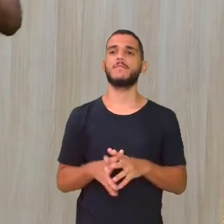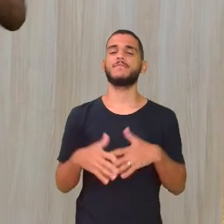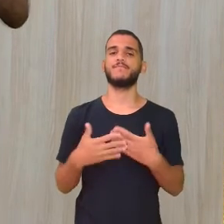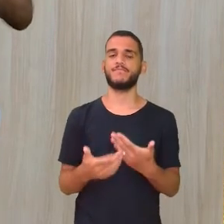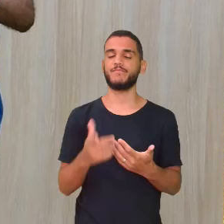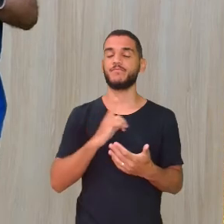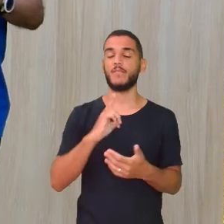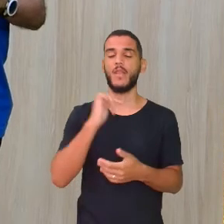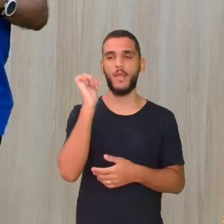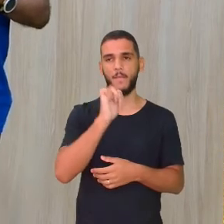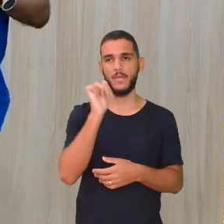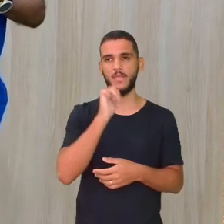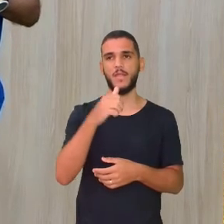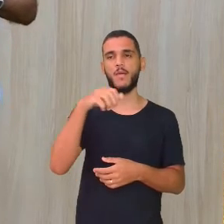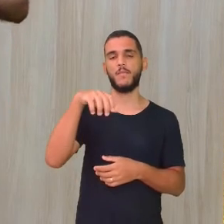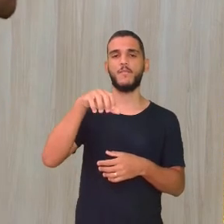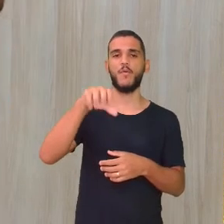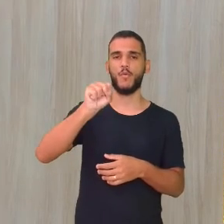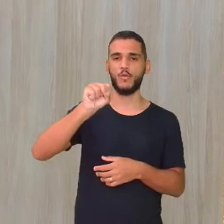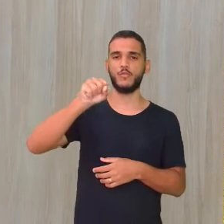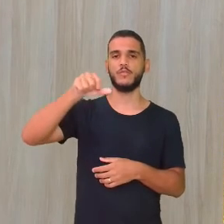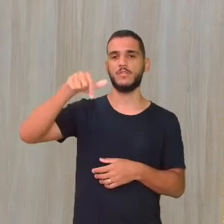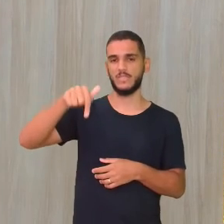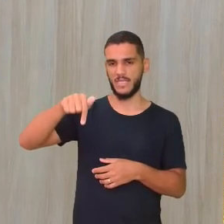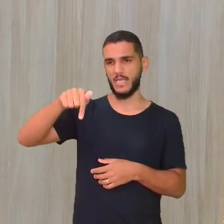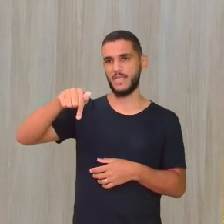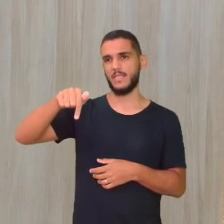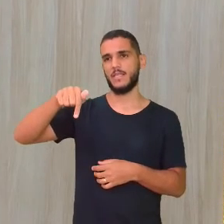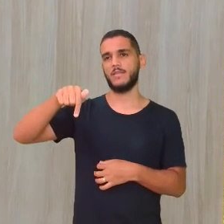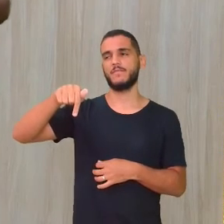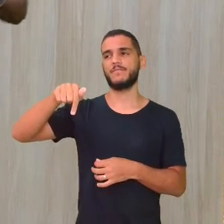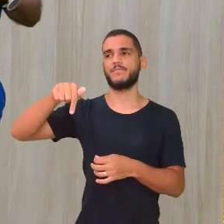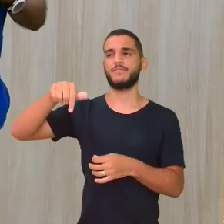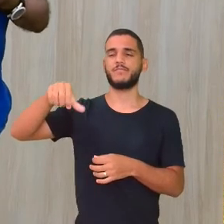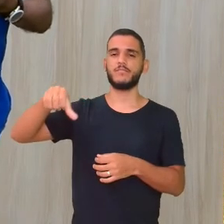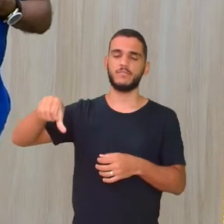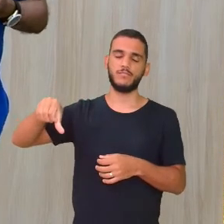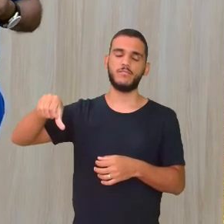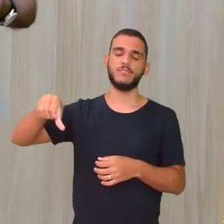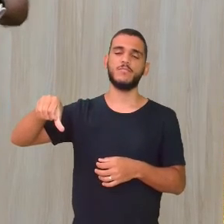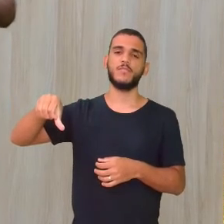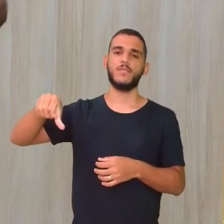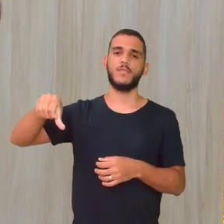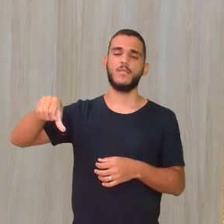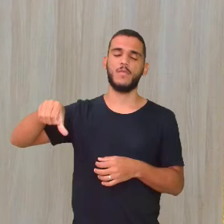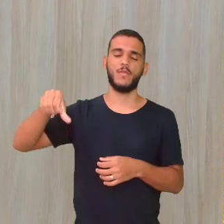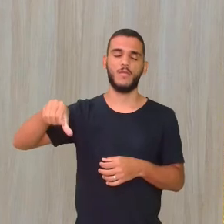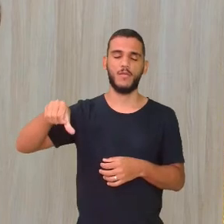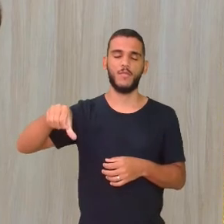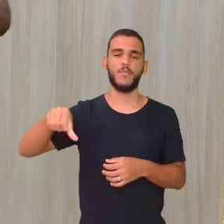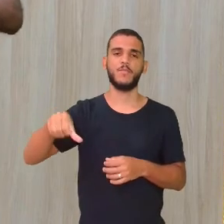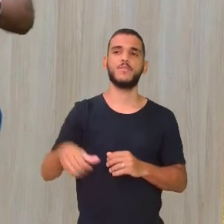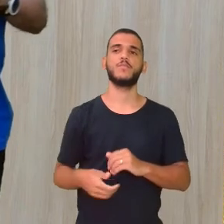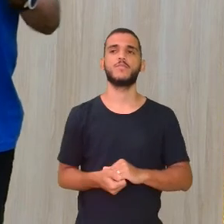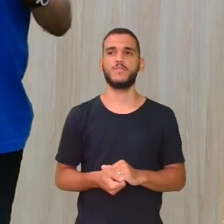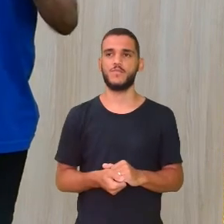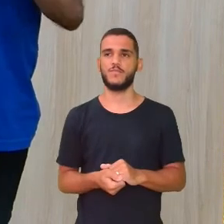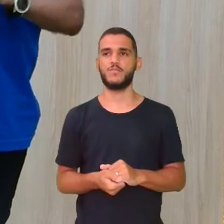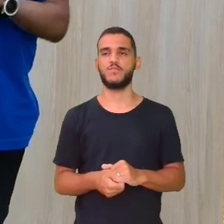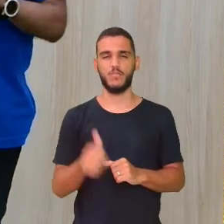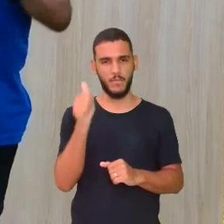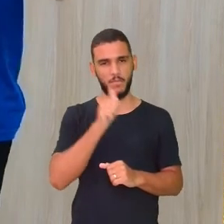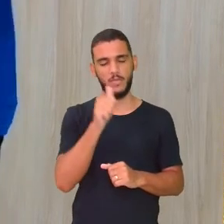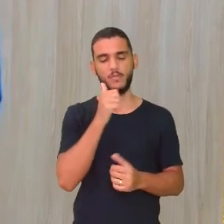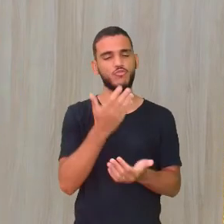situação De uma menina Que tirou 8 7 Tá certo? E Tirou Uma nota 9 Essa menina é